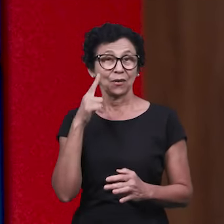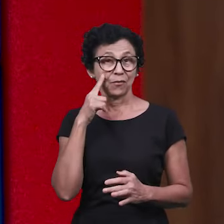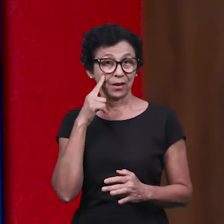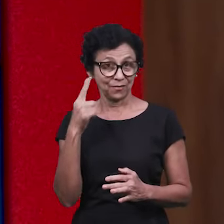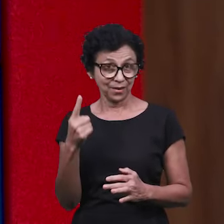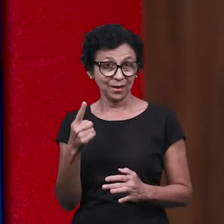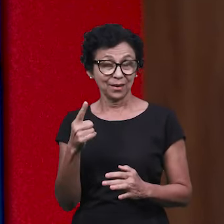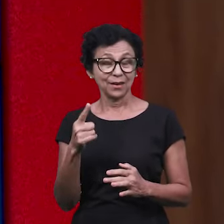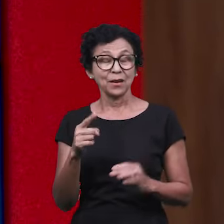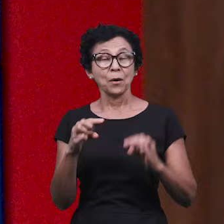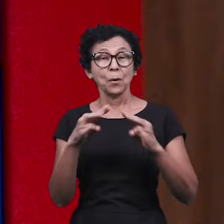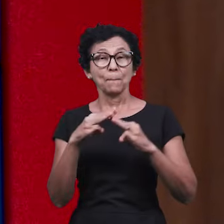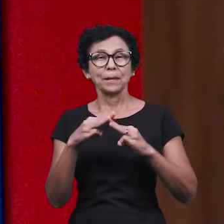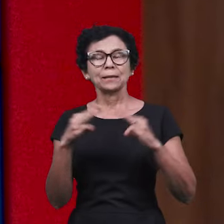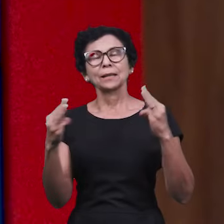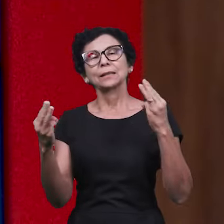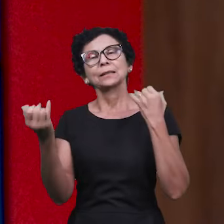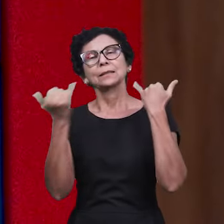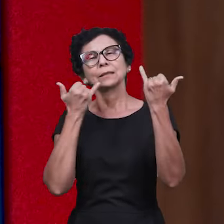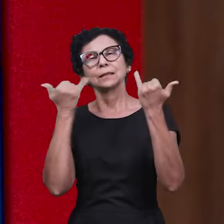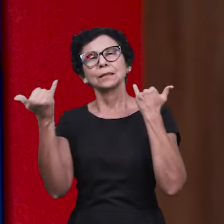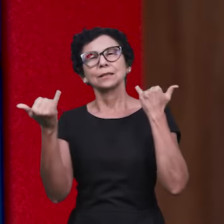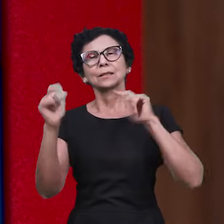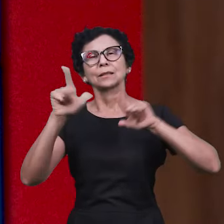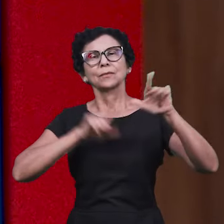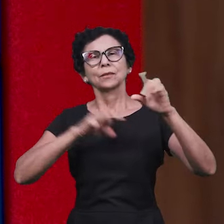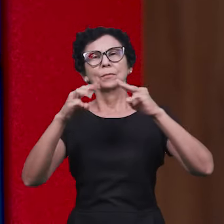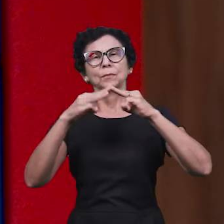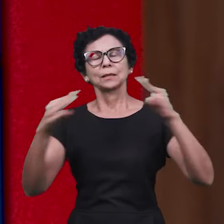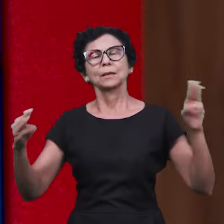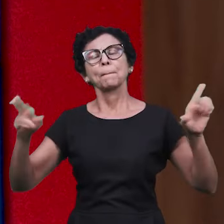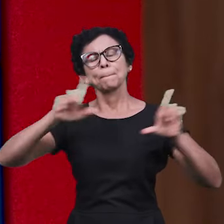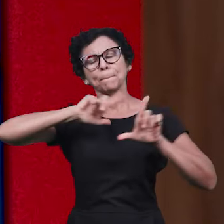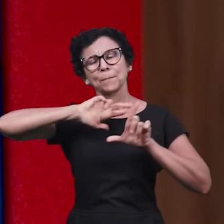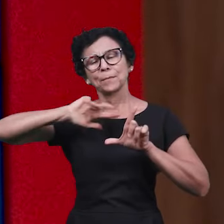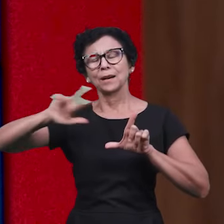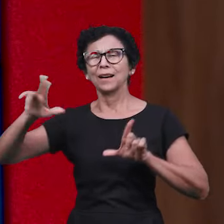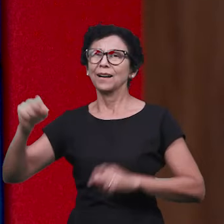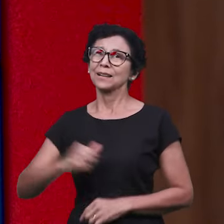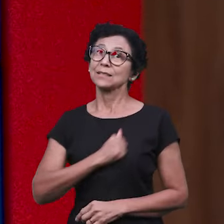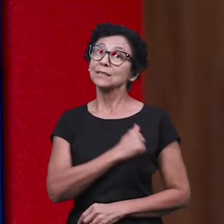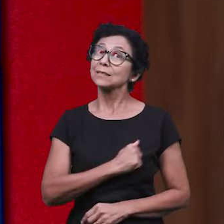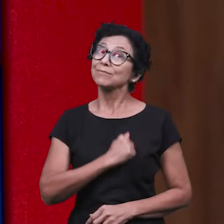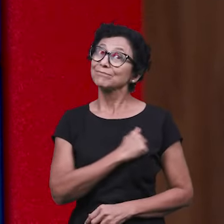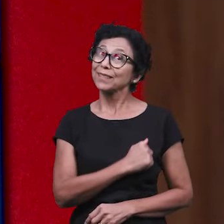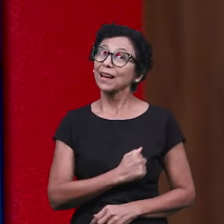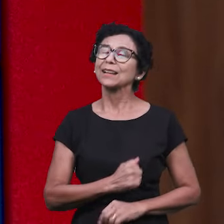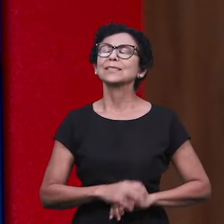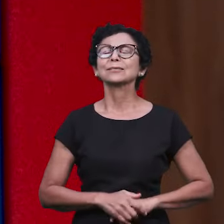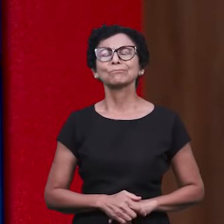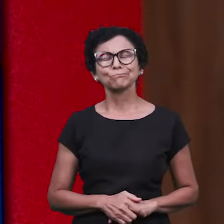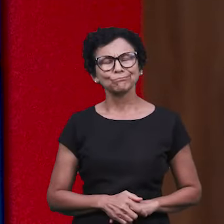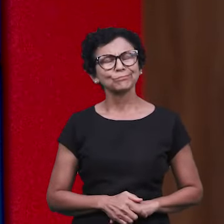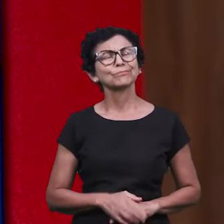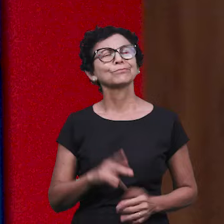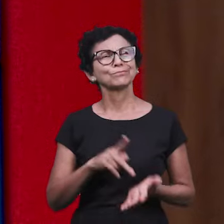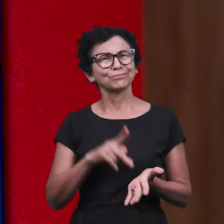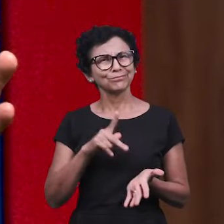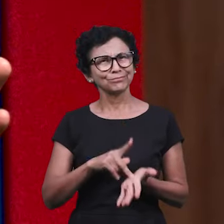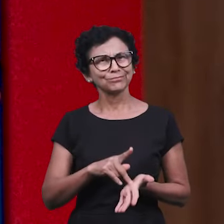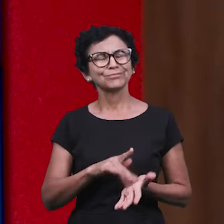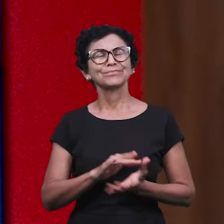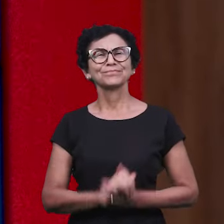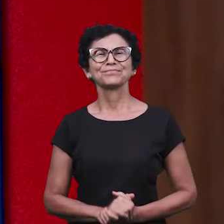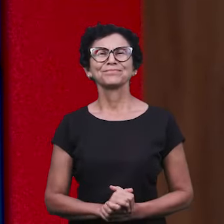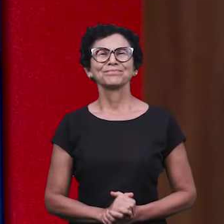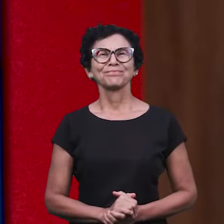News pela TV Manaim, pelas nossas multiplataformas e que saudades que estava de você, saudades mesmo. E